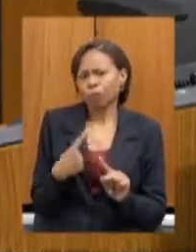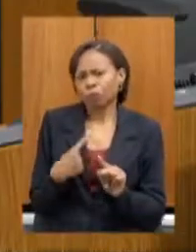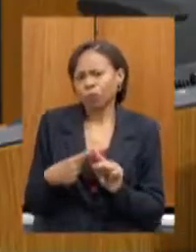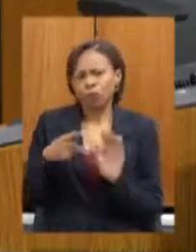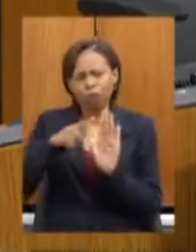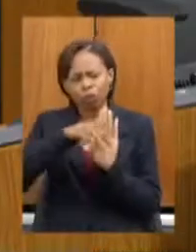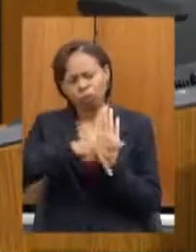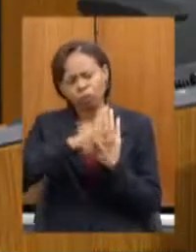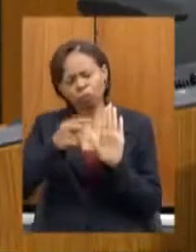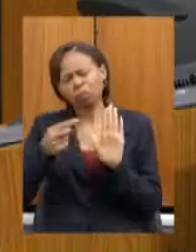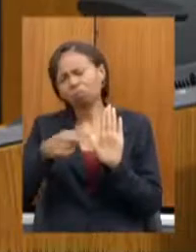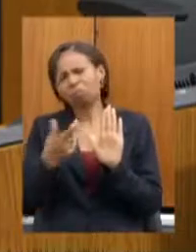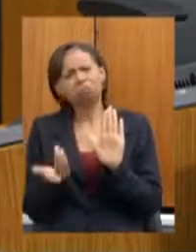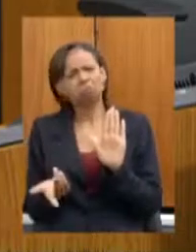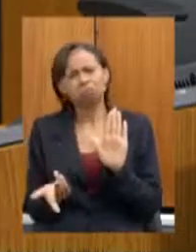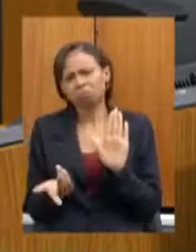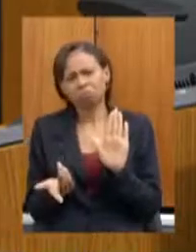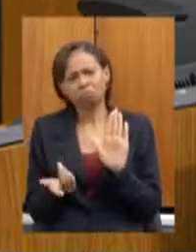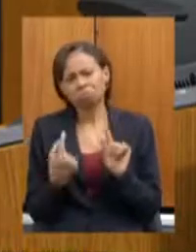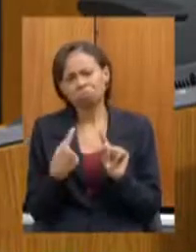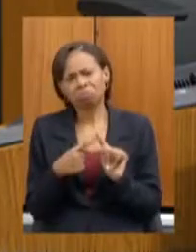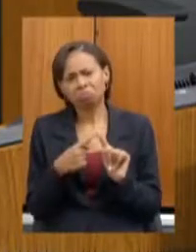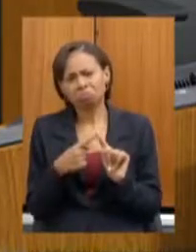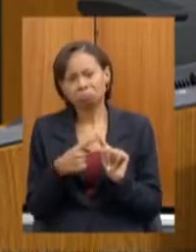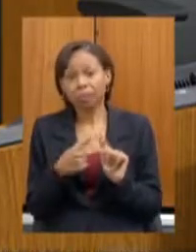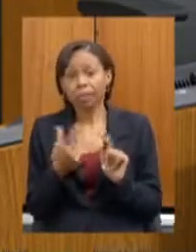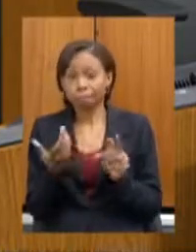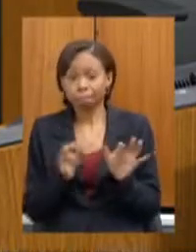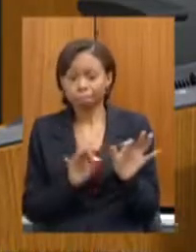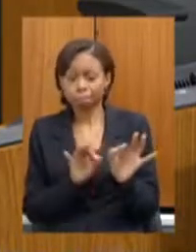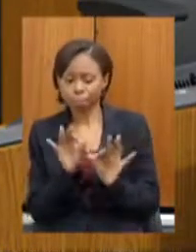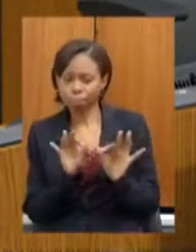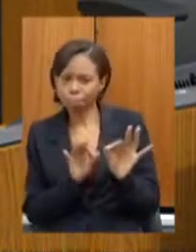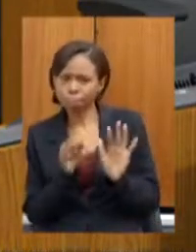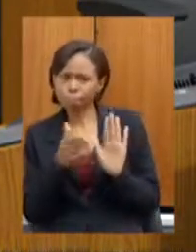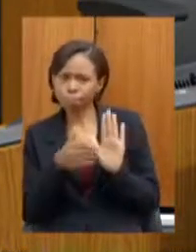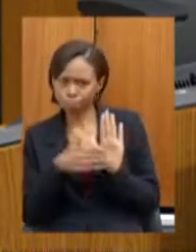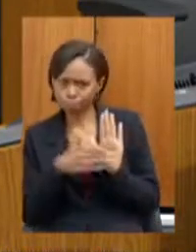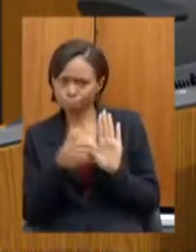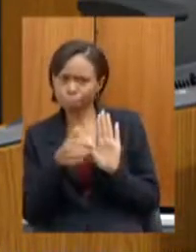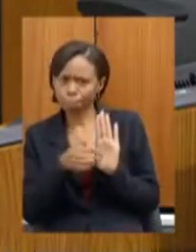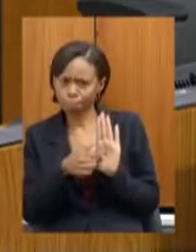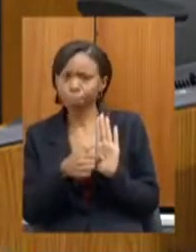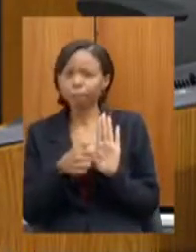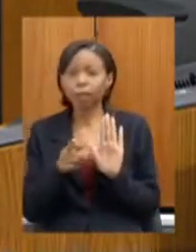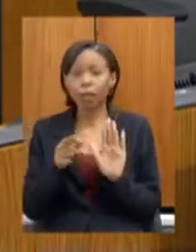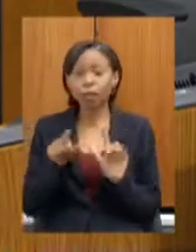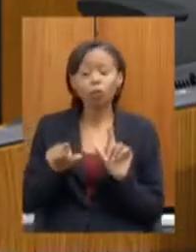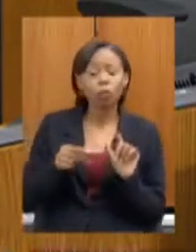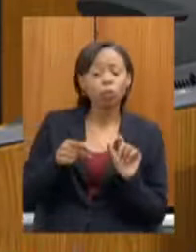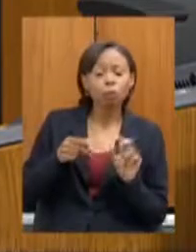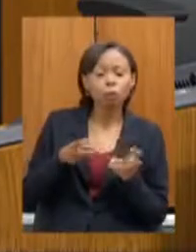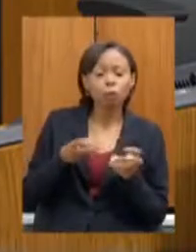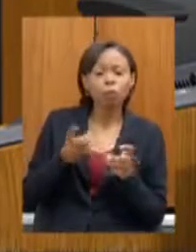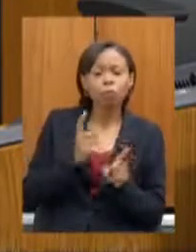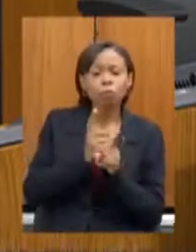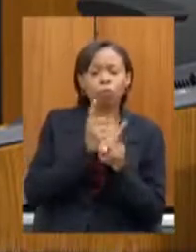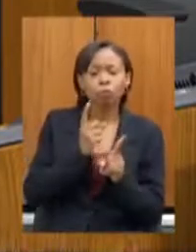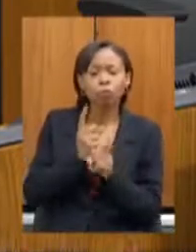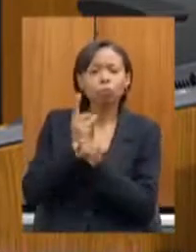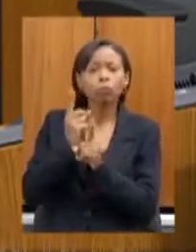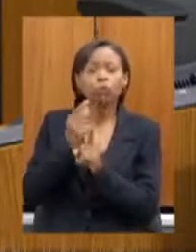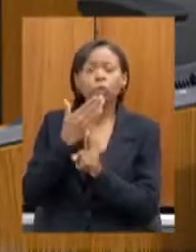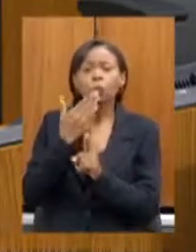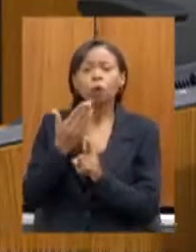projeto? Quando se estrutura um programa como esse, se identifica as principais rodovias em uma determinada